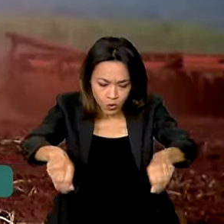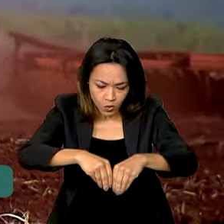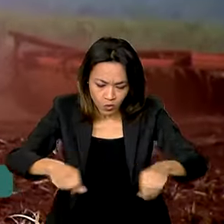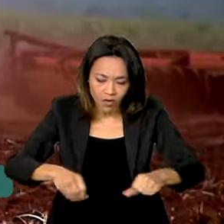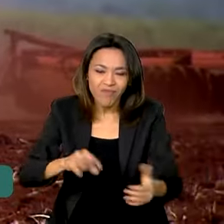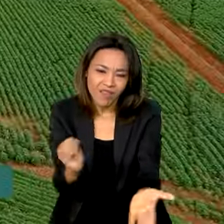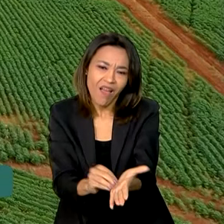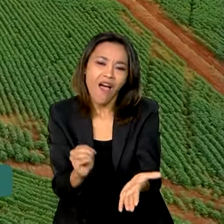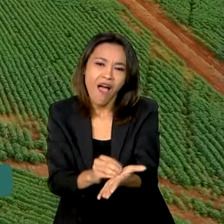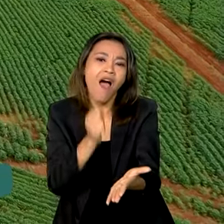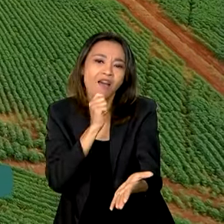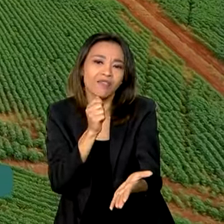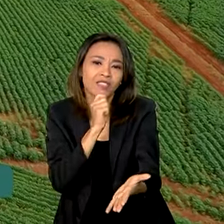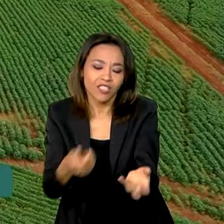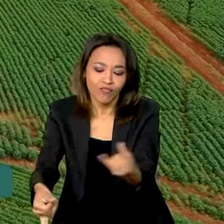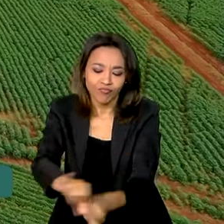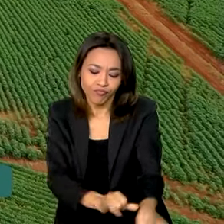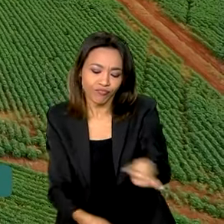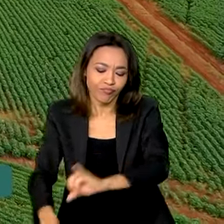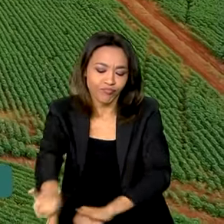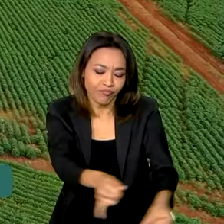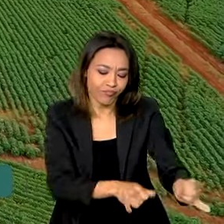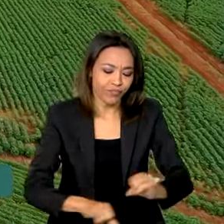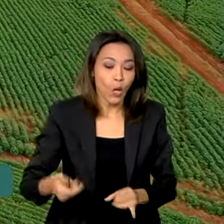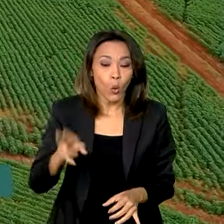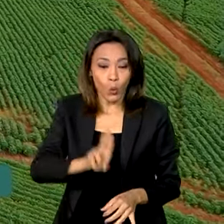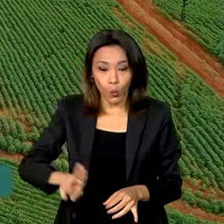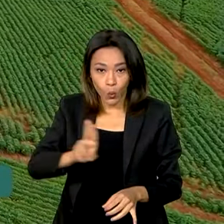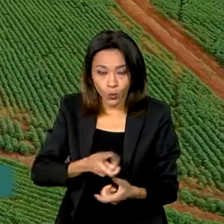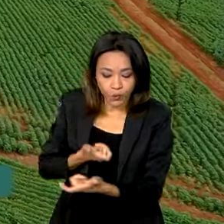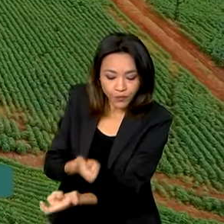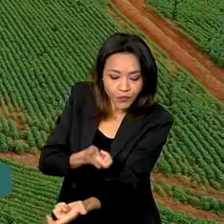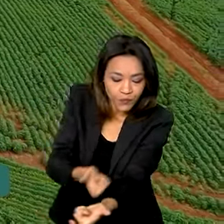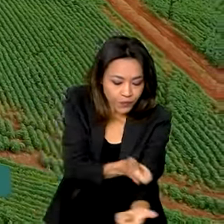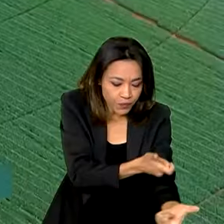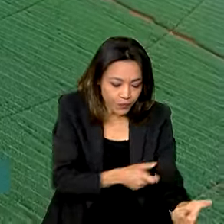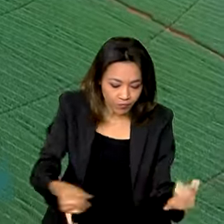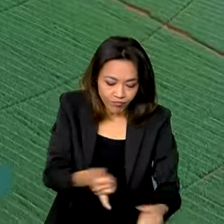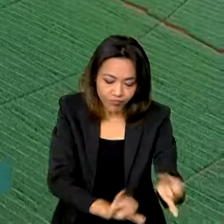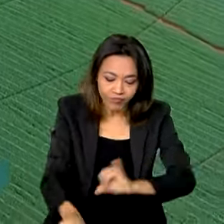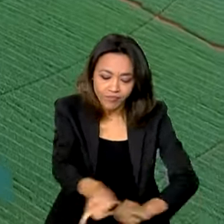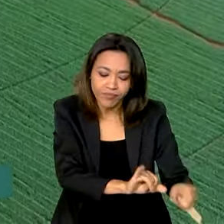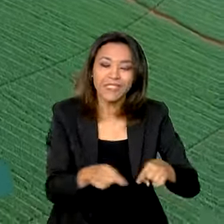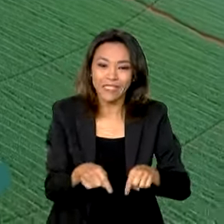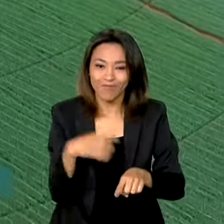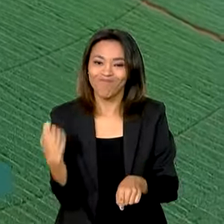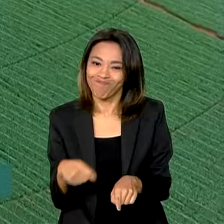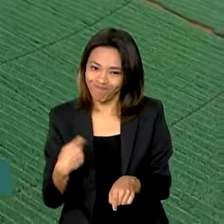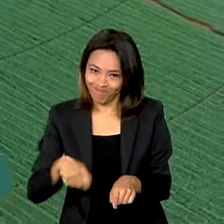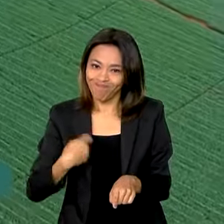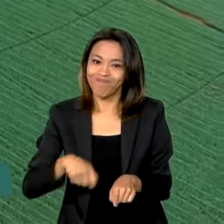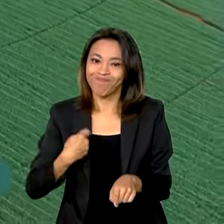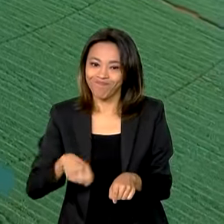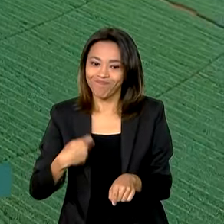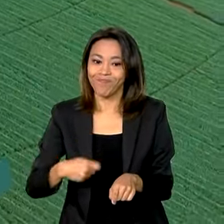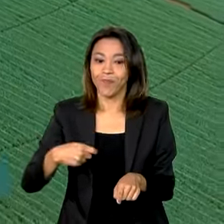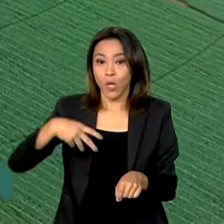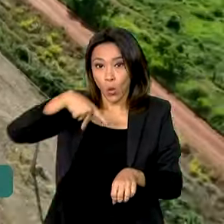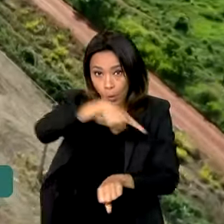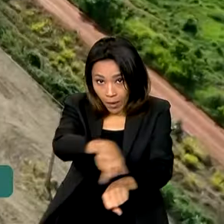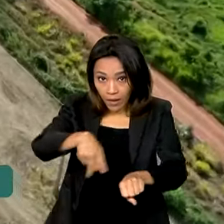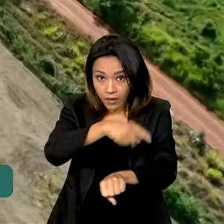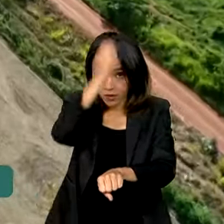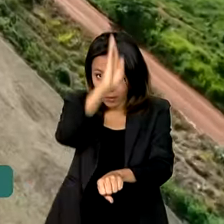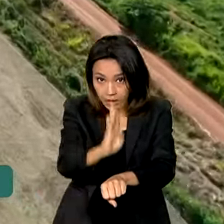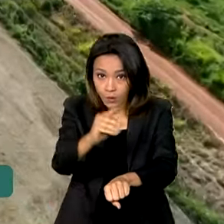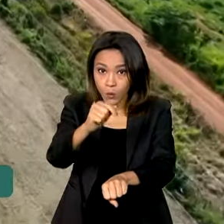de nutrientes. Por isso, o uso de fertilizantes nas plantações é essencial. O país ocupa atualmente